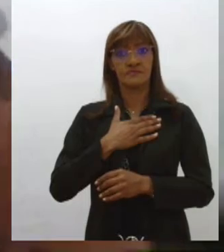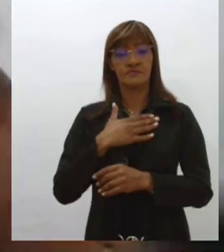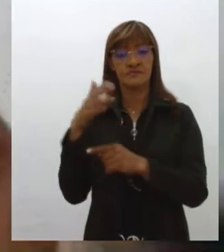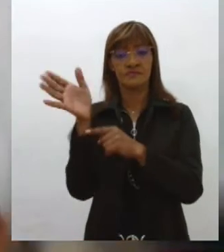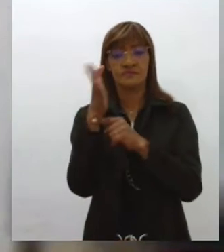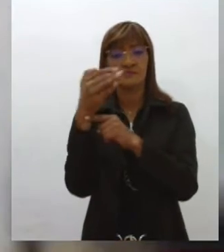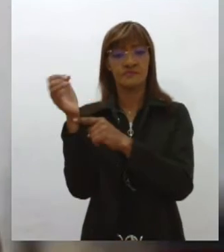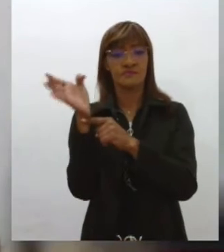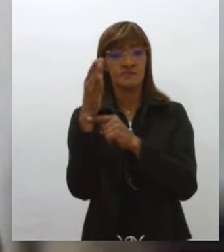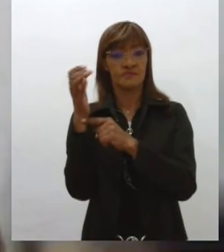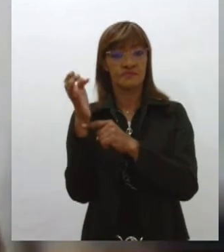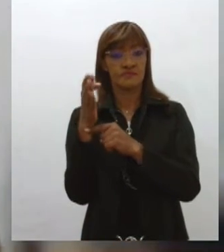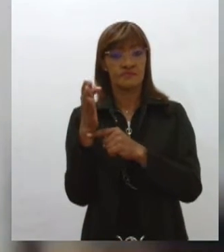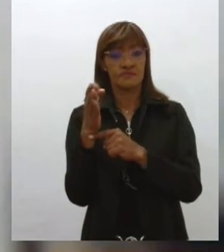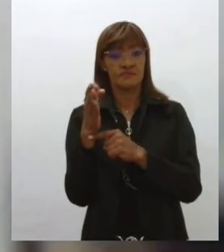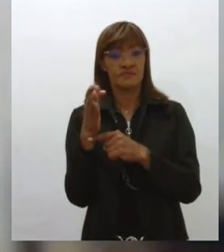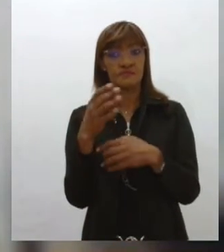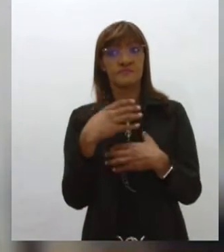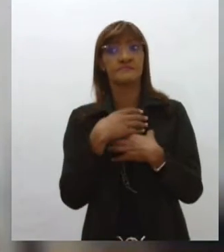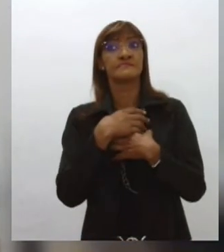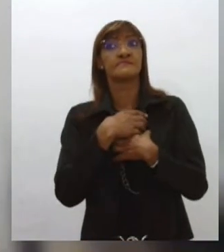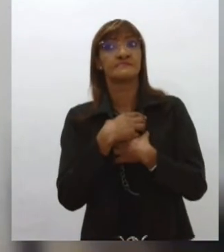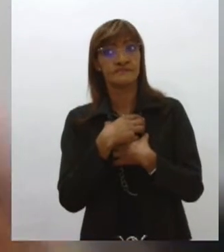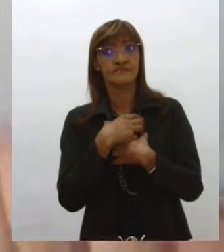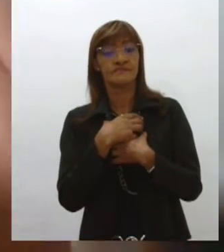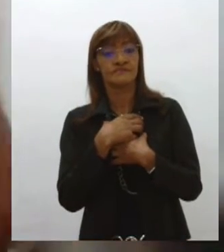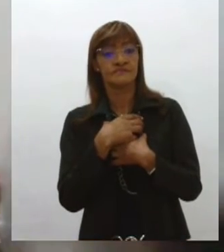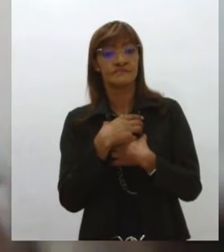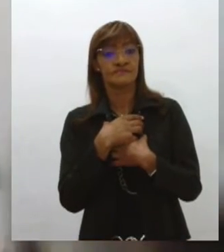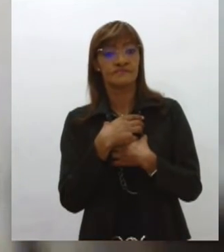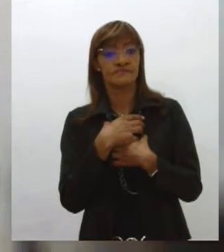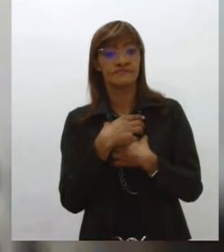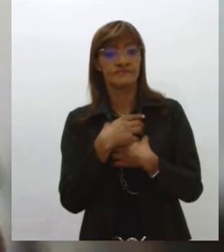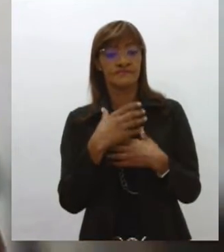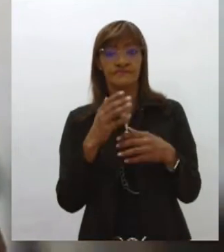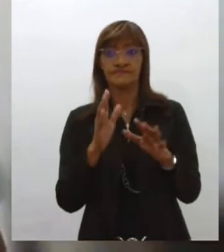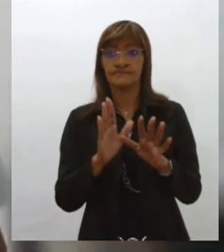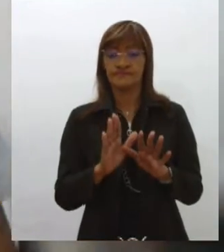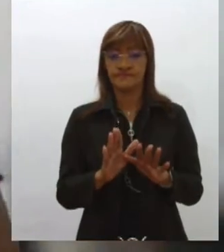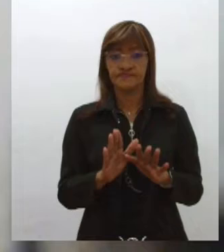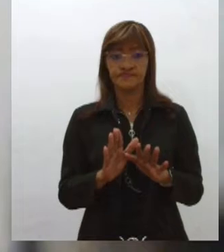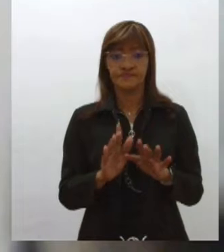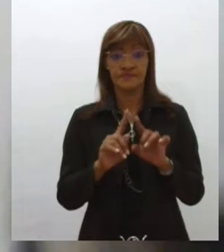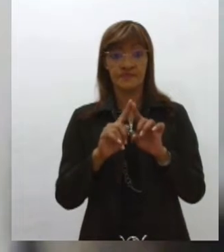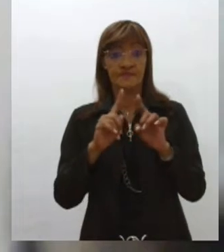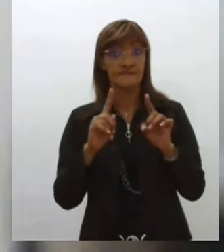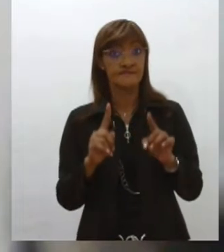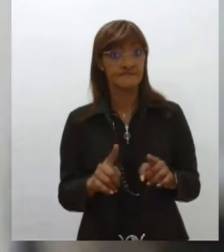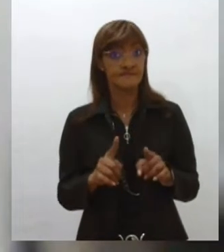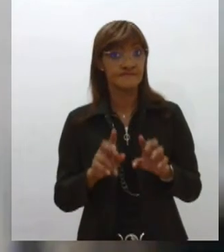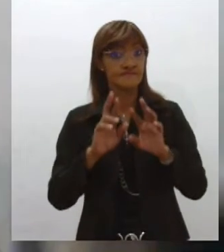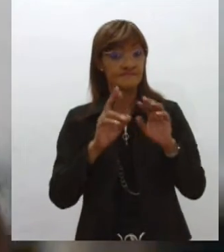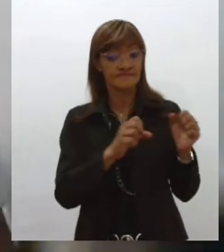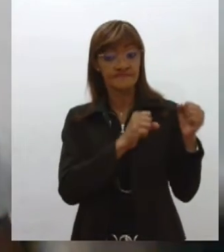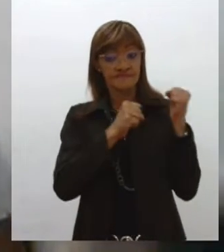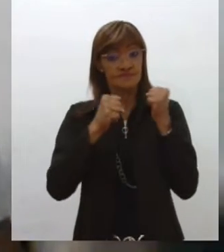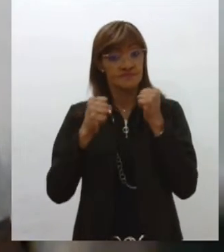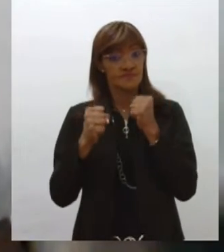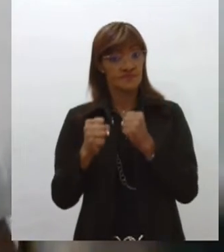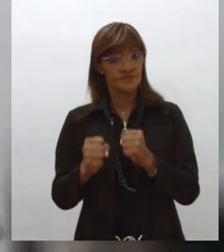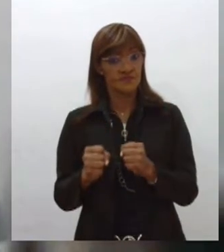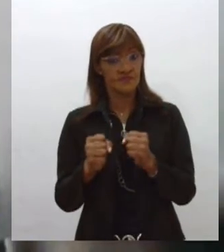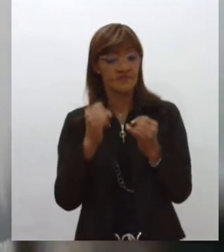Ou seja, um sentimento de pertencimento. A bandeira do Império é muito parecida com a